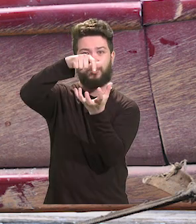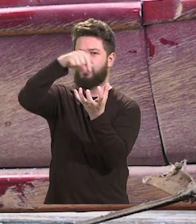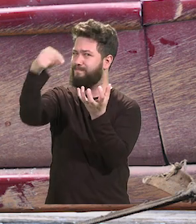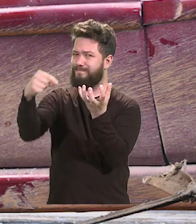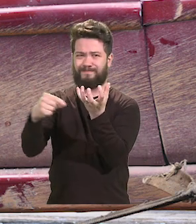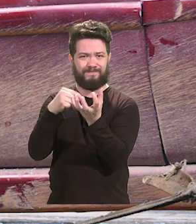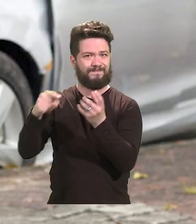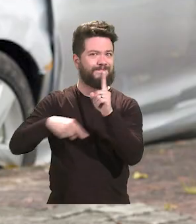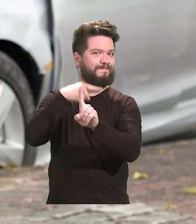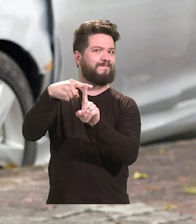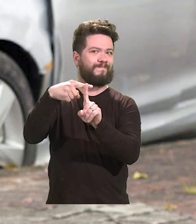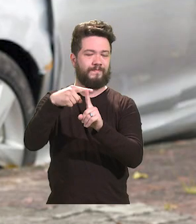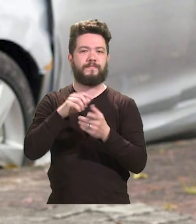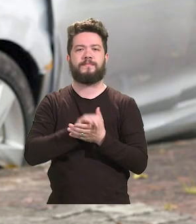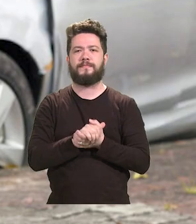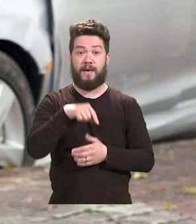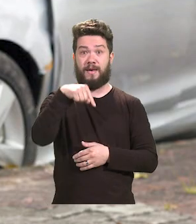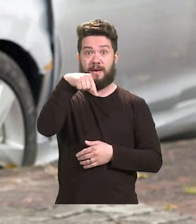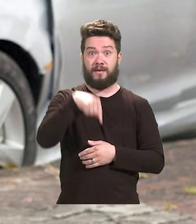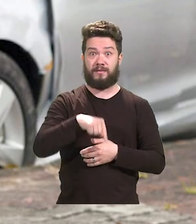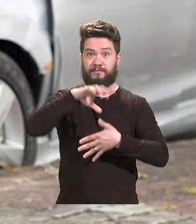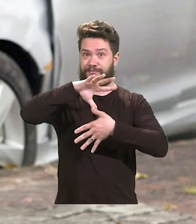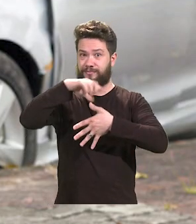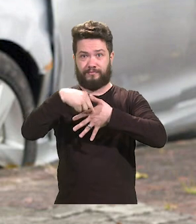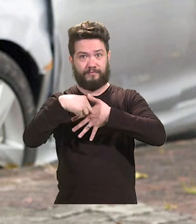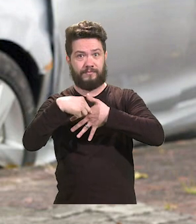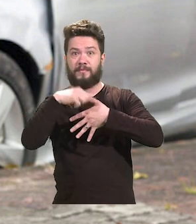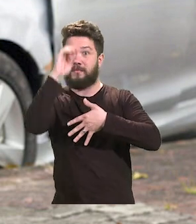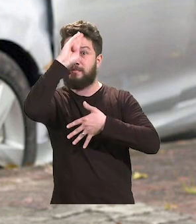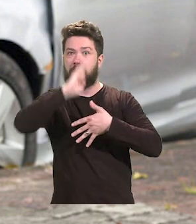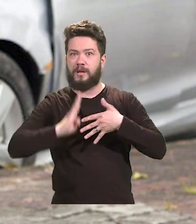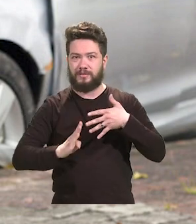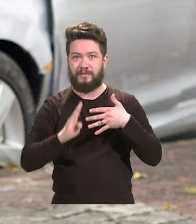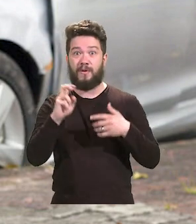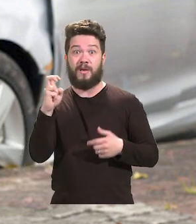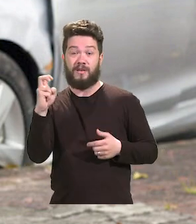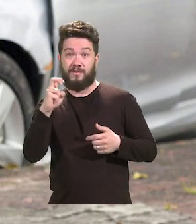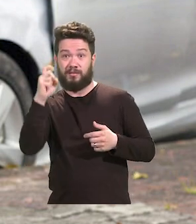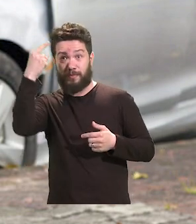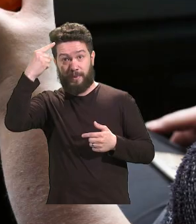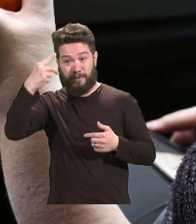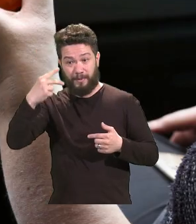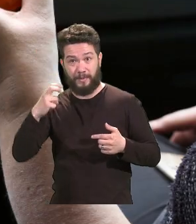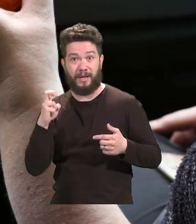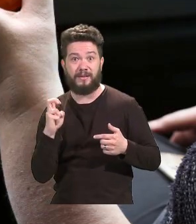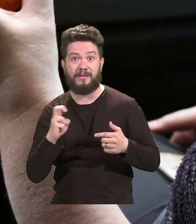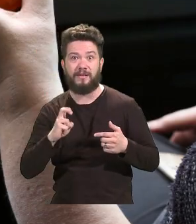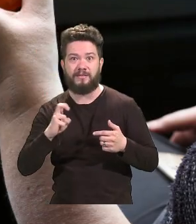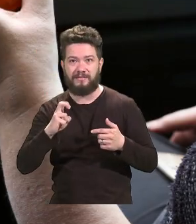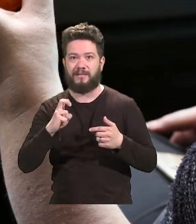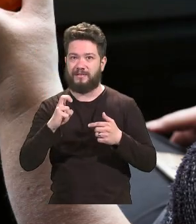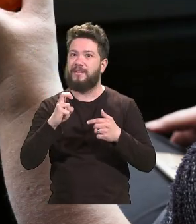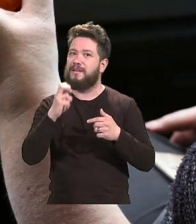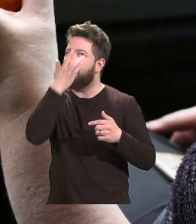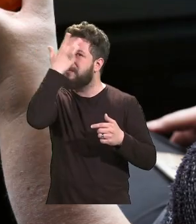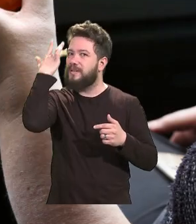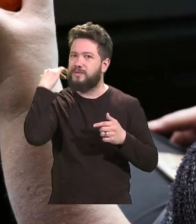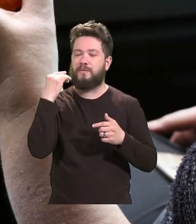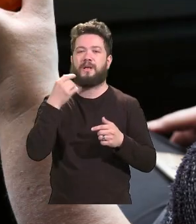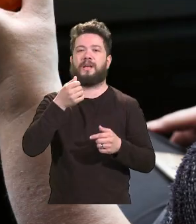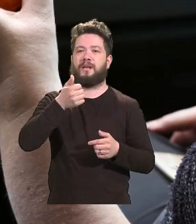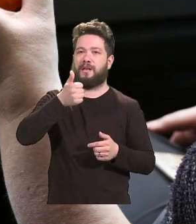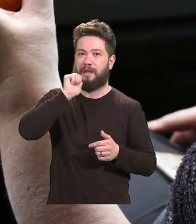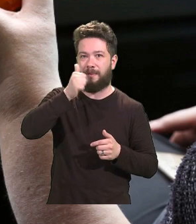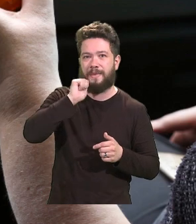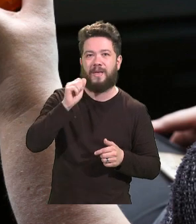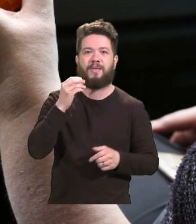de morte no mundo. O Brasil ocupa a quinta posição no ranking destes mortos e o consumo de álcool antes de dirigir